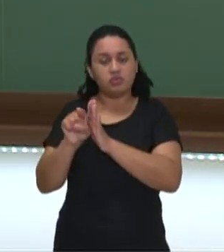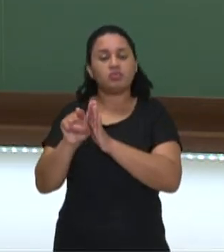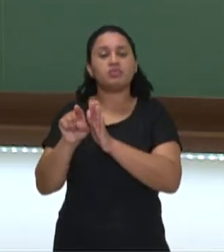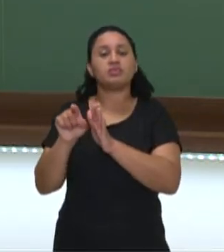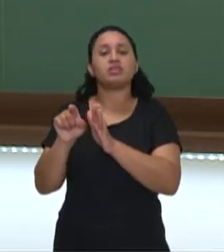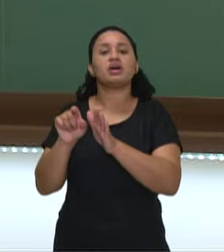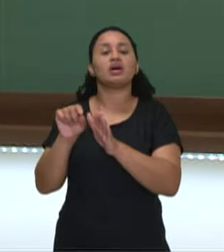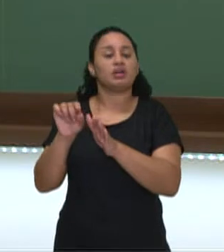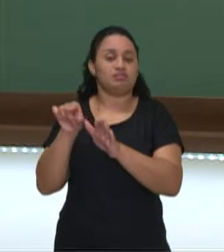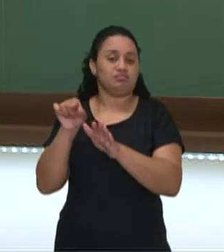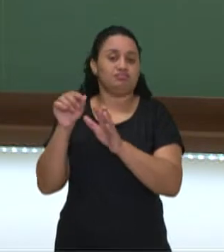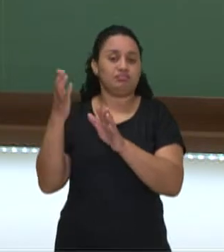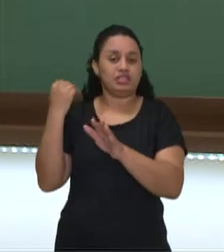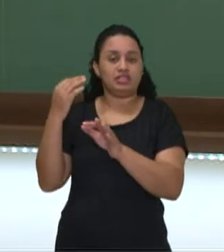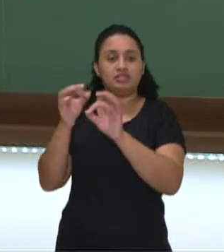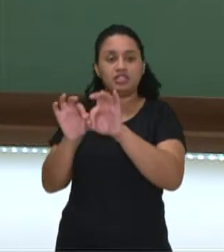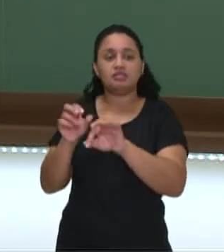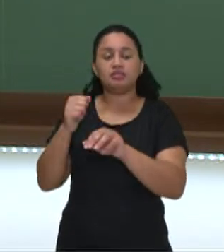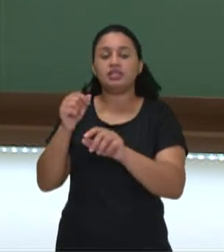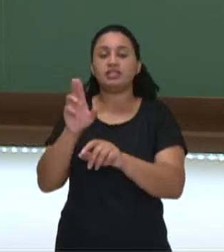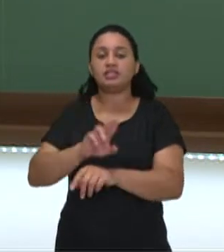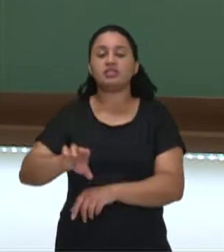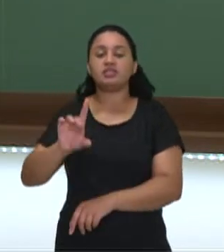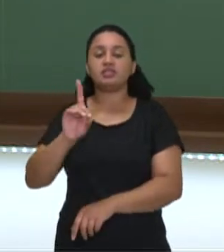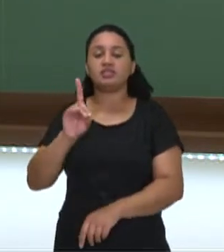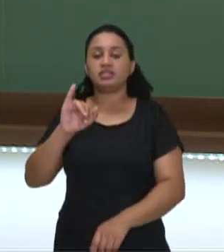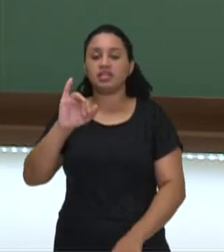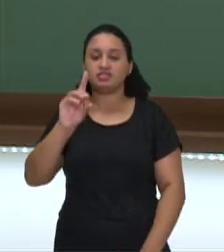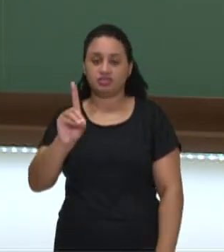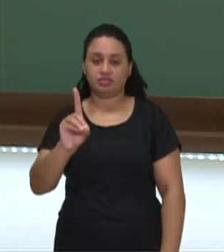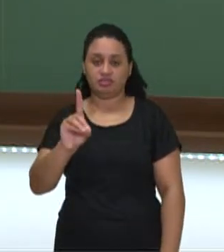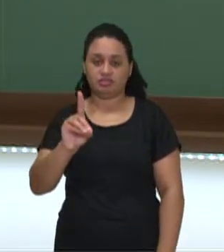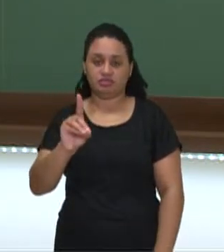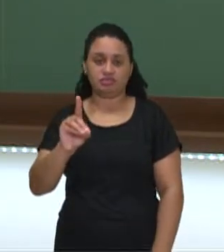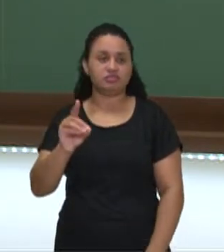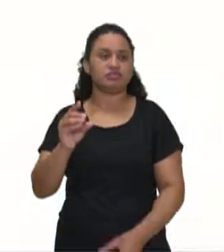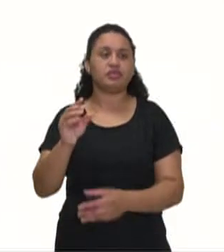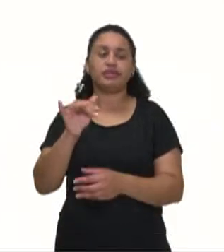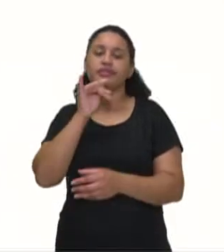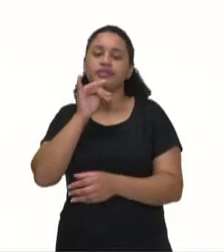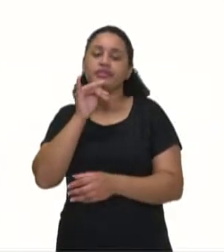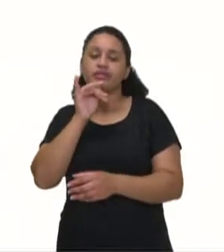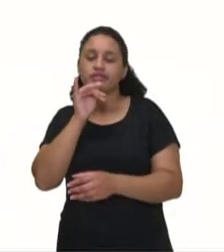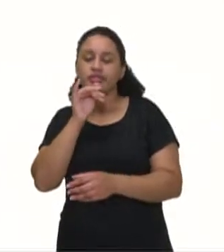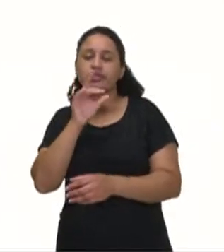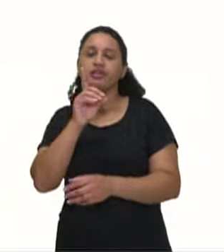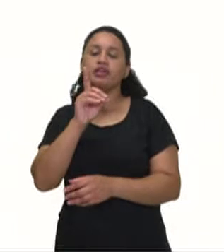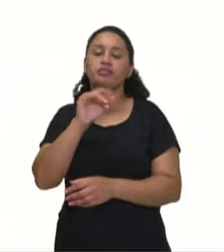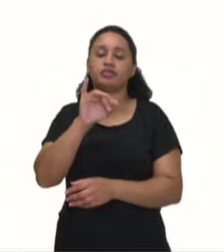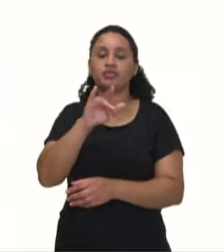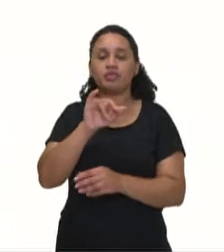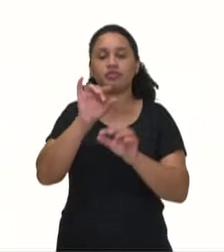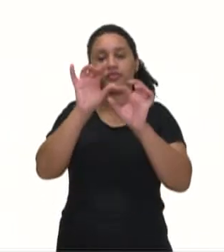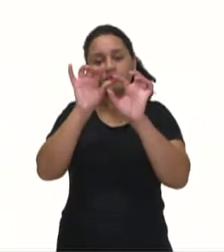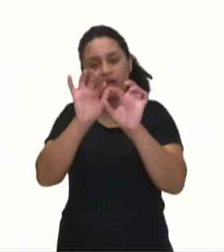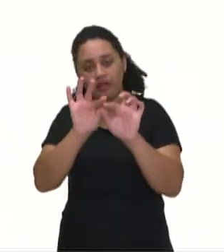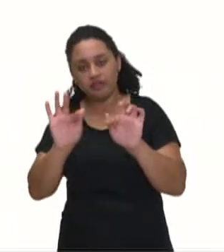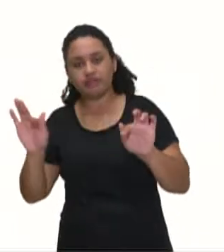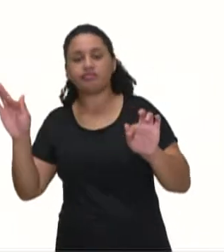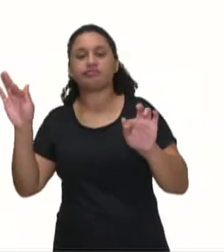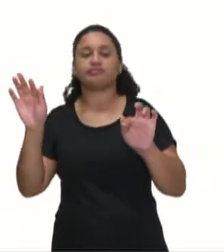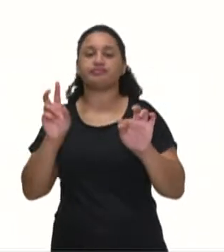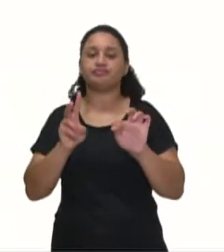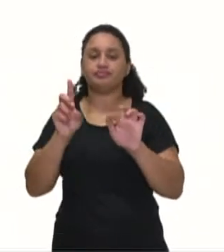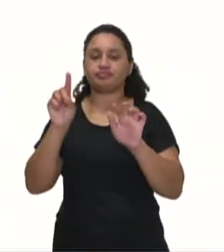simples, você vai utilizar sempre o auxiliar did. Por exemplo, did they go to the movies last night?